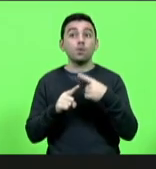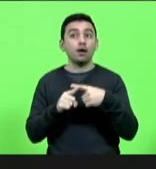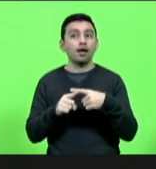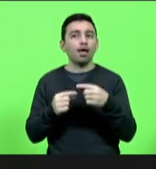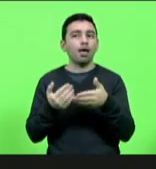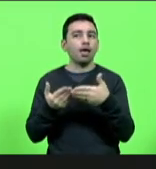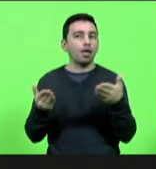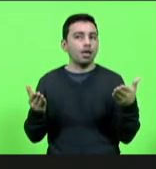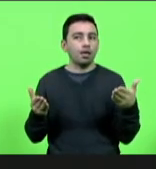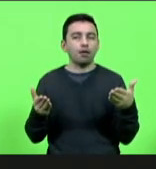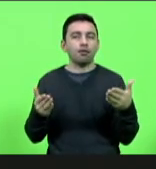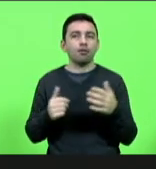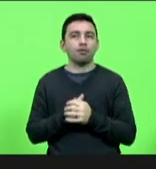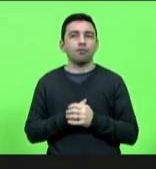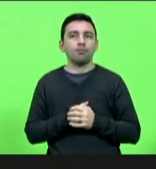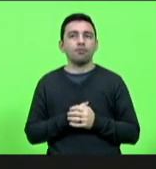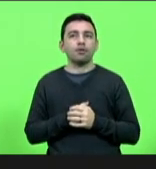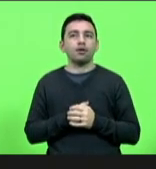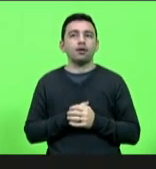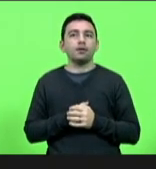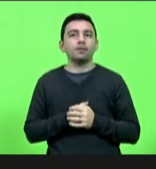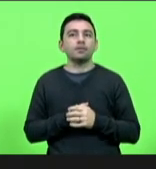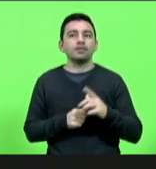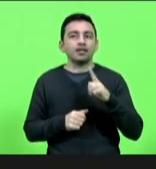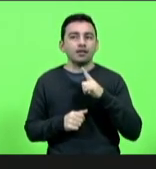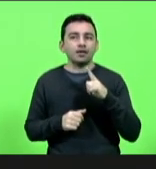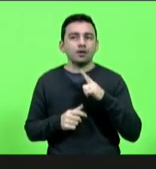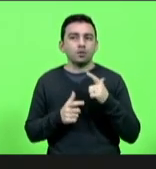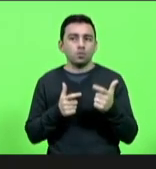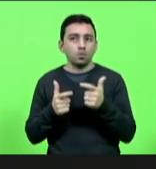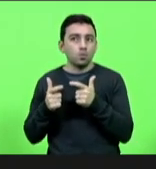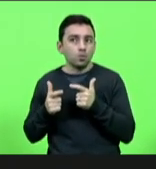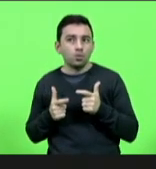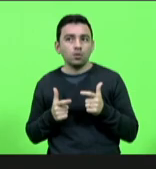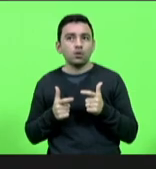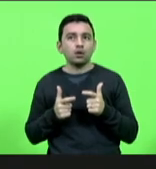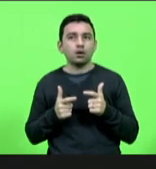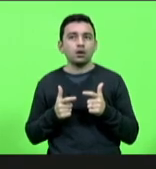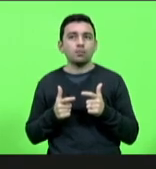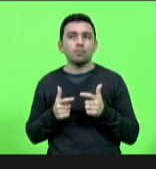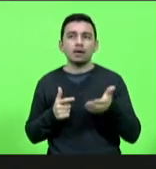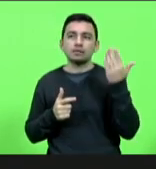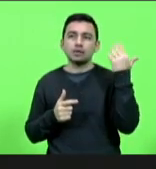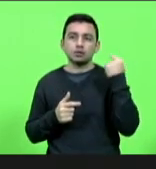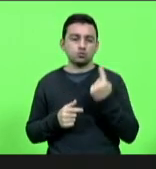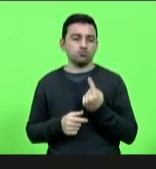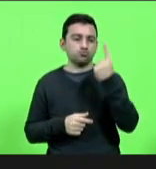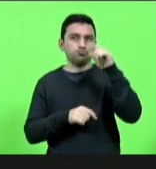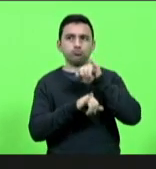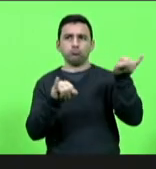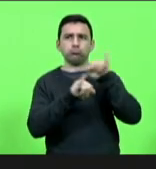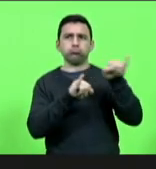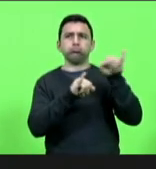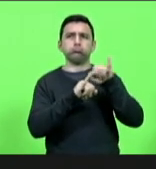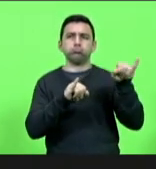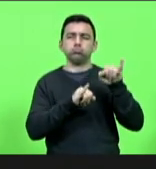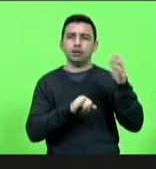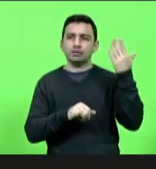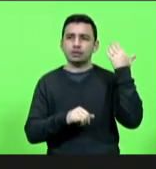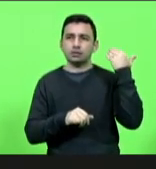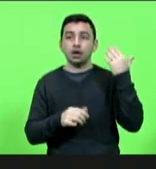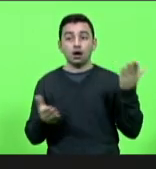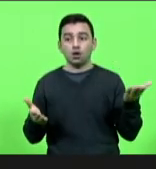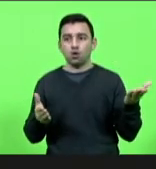trabalham elas estão ocupando um espaço então que é ocupado por um único exclusivo tipo de mídia e hoje nós estamos